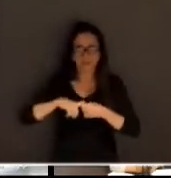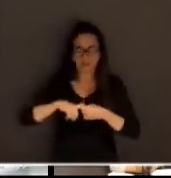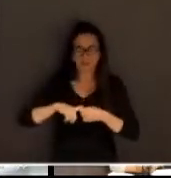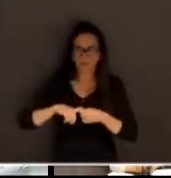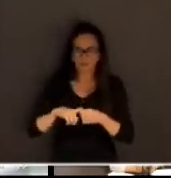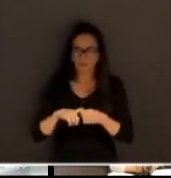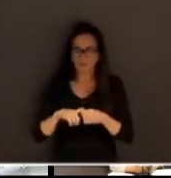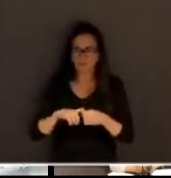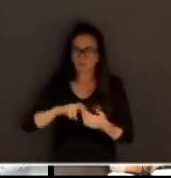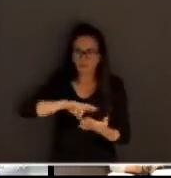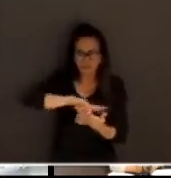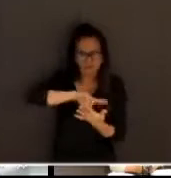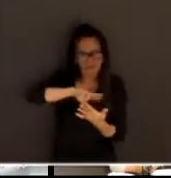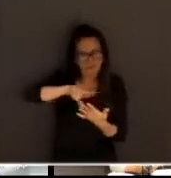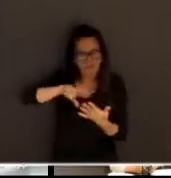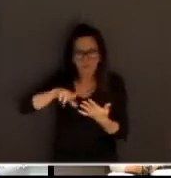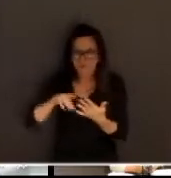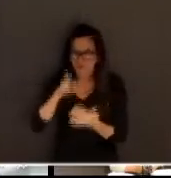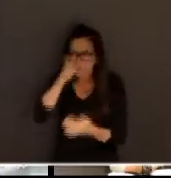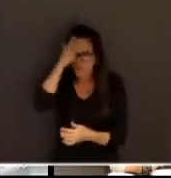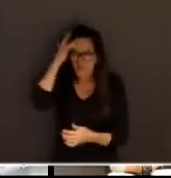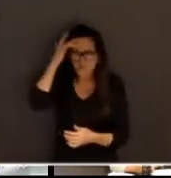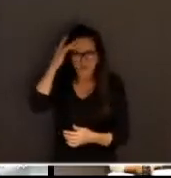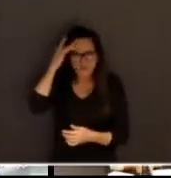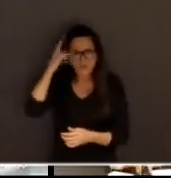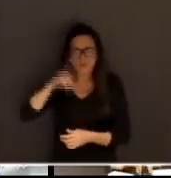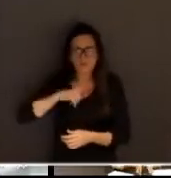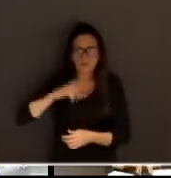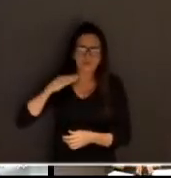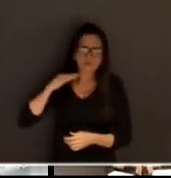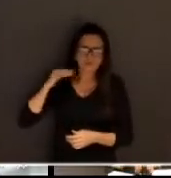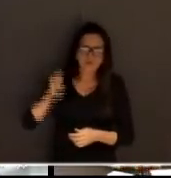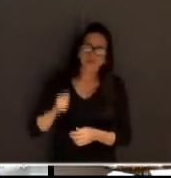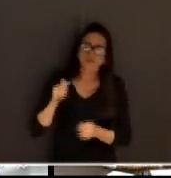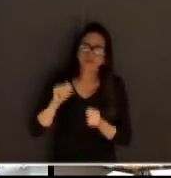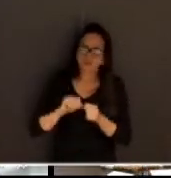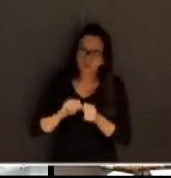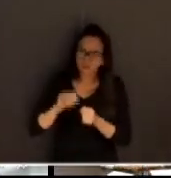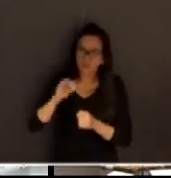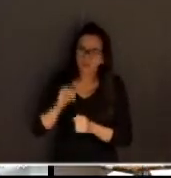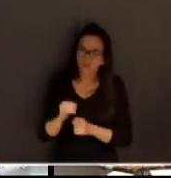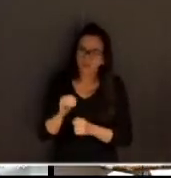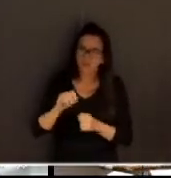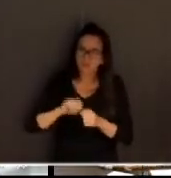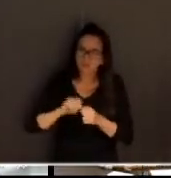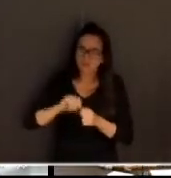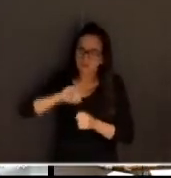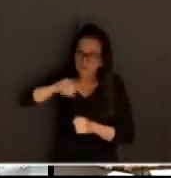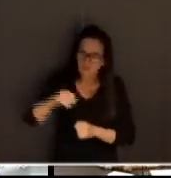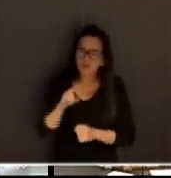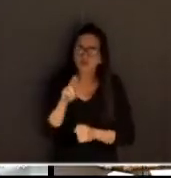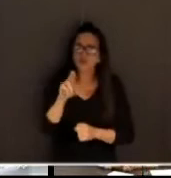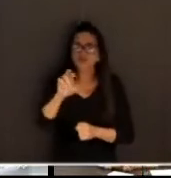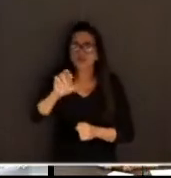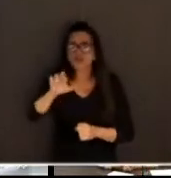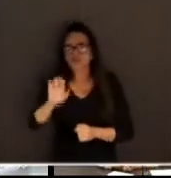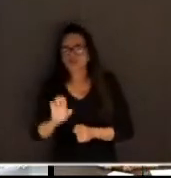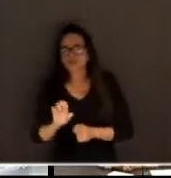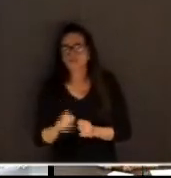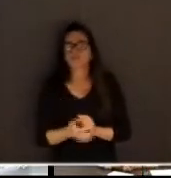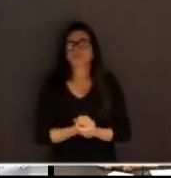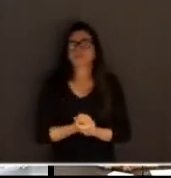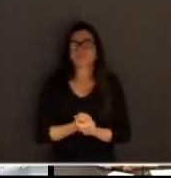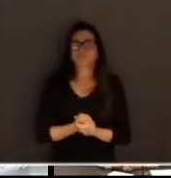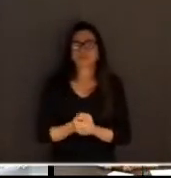Várias pessoas já fizeram juros. E, acho que você, César, já fez juros também. Vou fazer nesses dias, comentou com a gente. Ainda não tive essa felicidade.